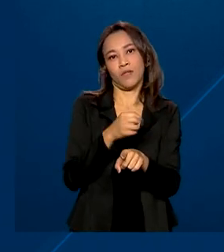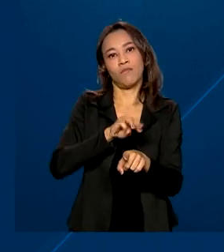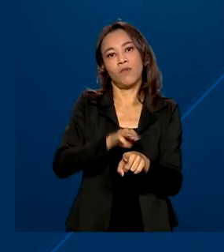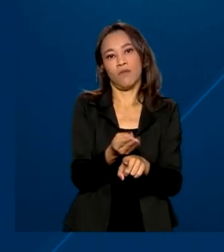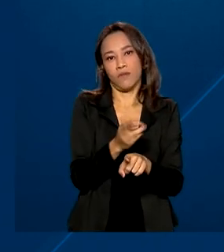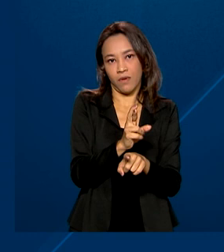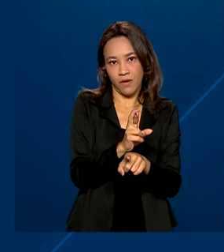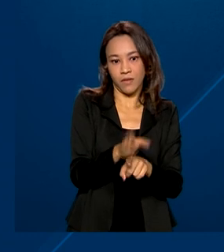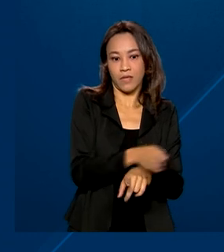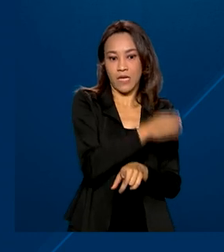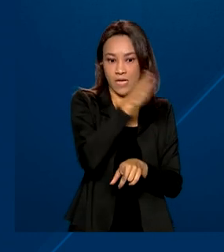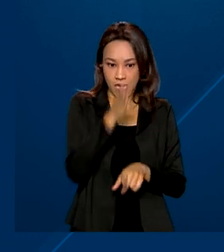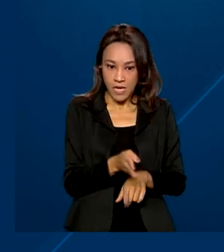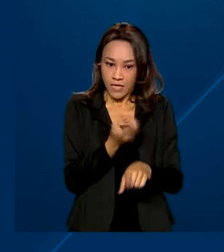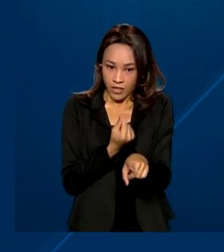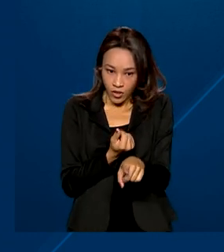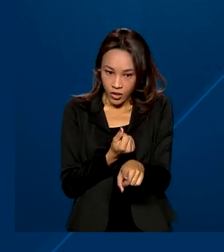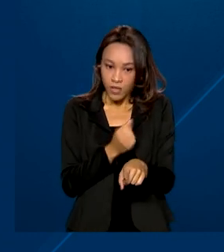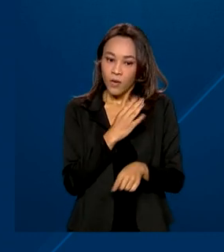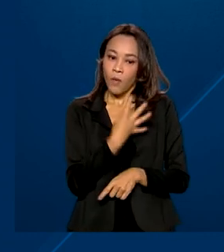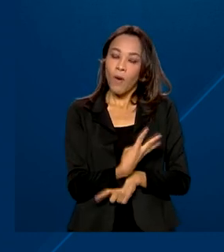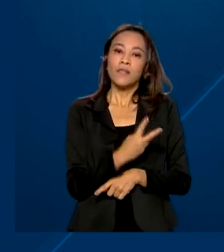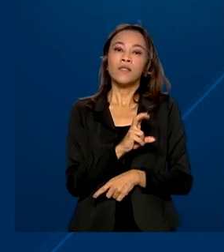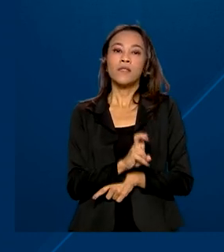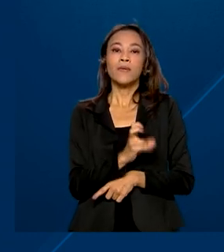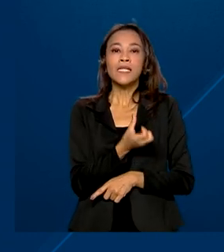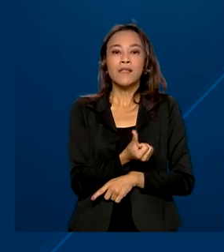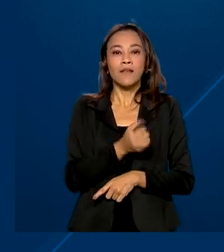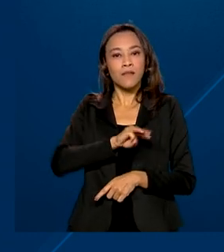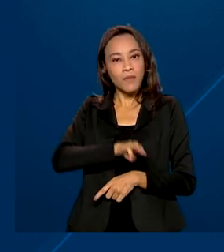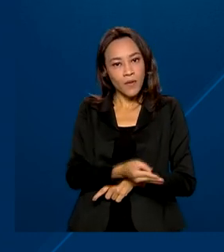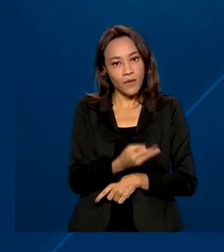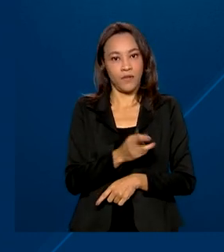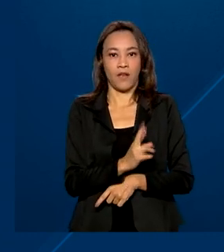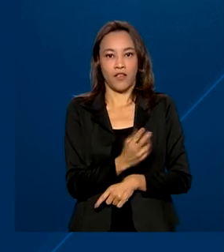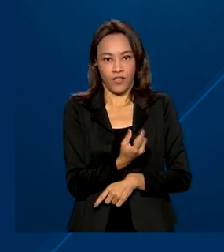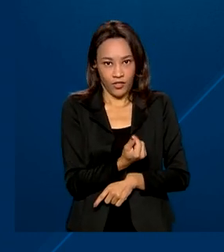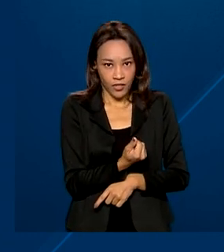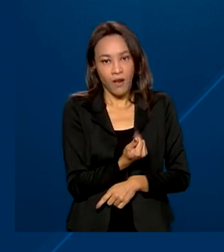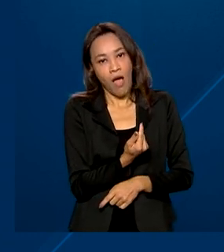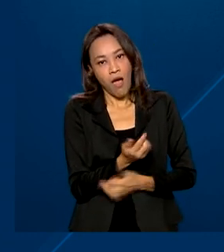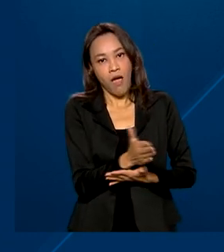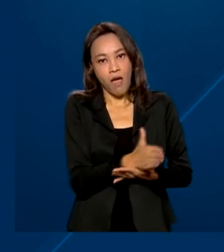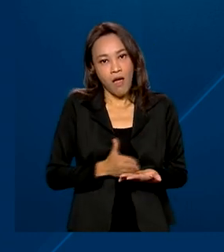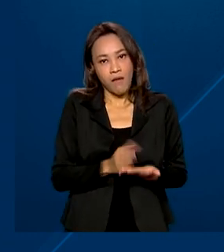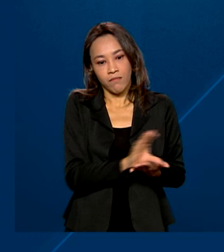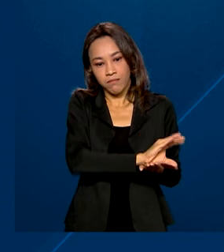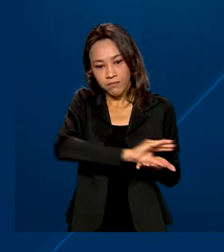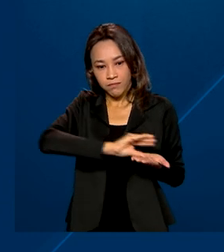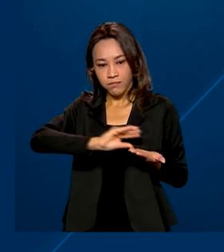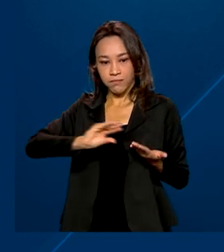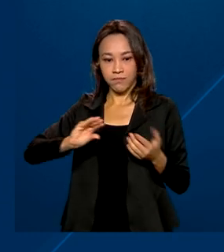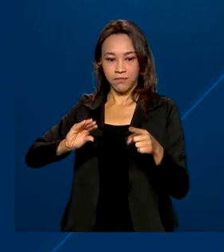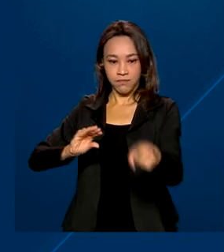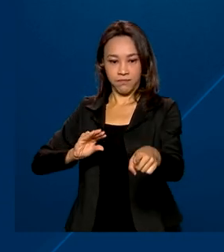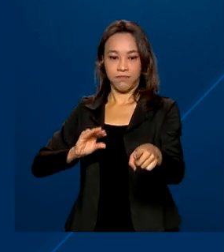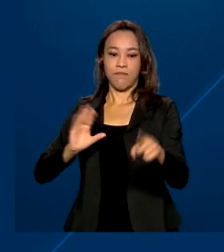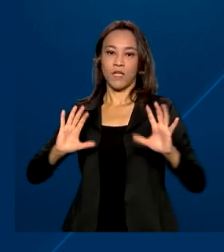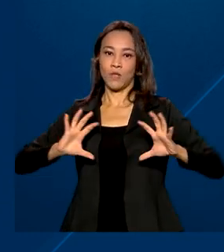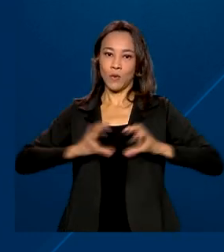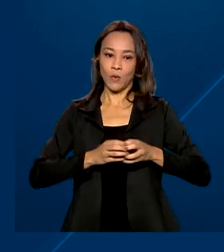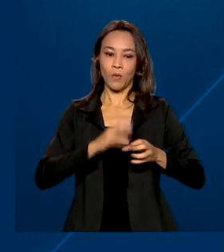reais. Desses recursos, 456 milhões de reais foram destinados aos comitês olímpico e